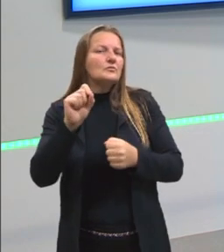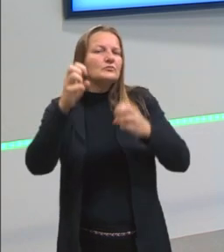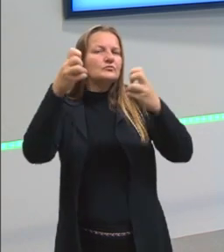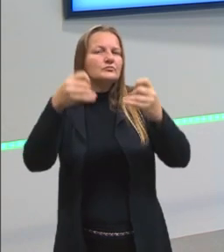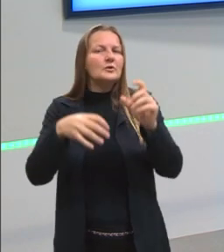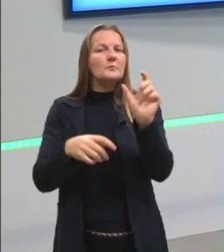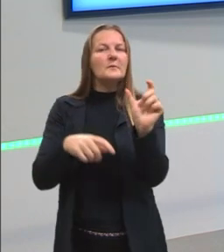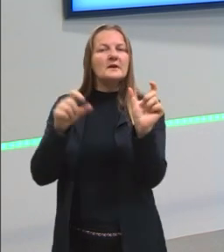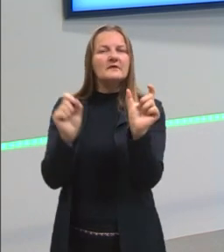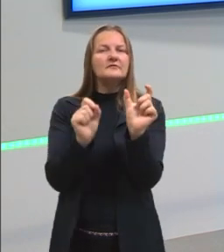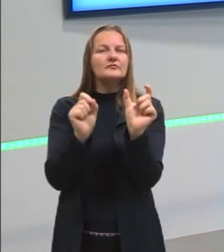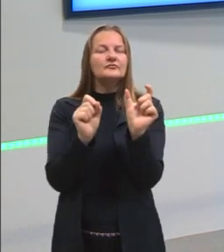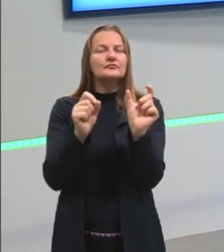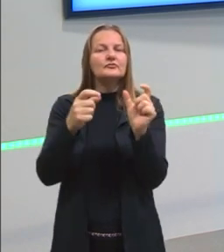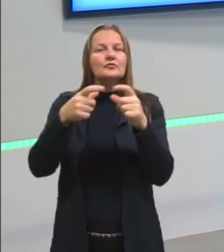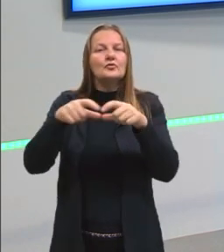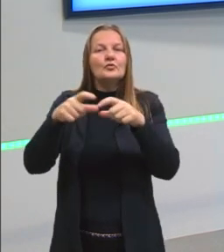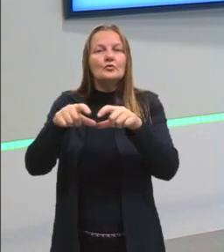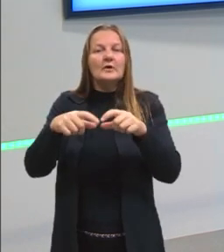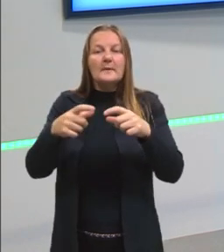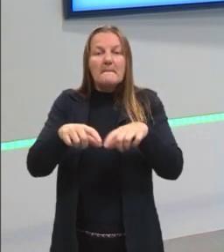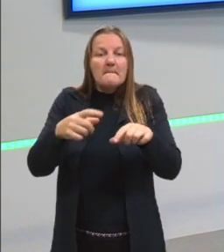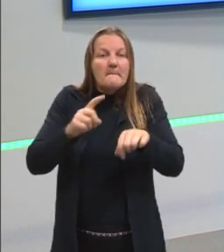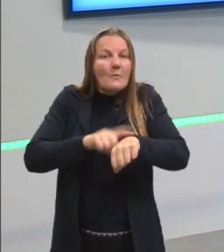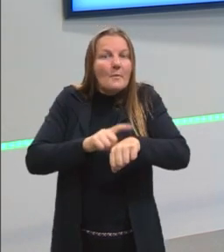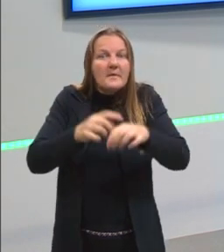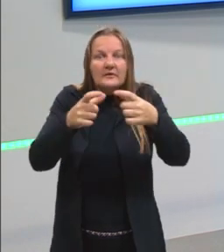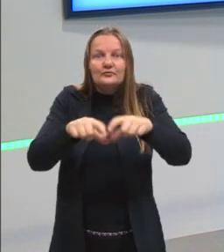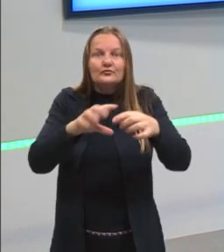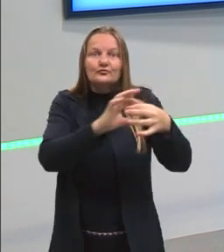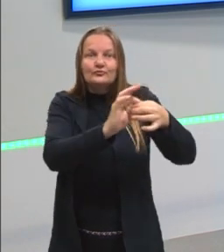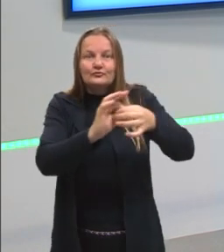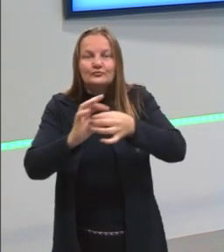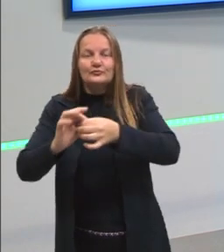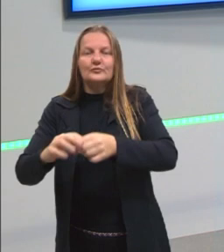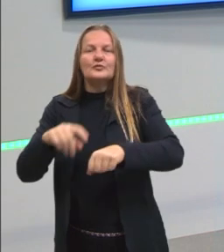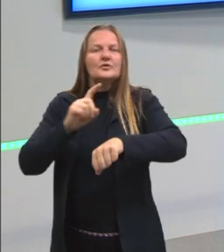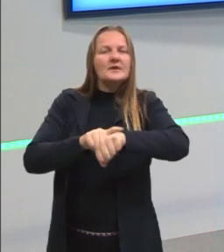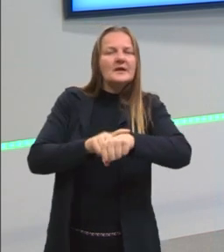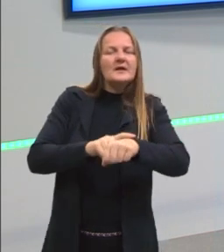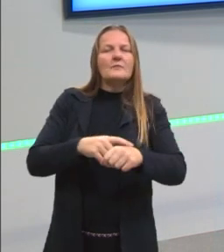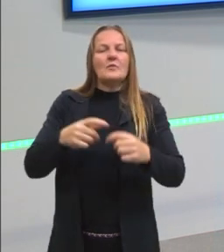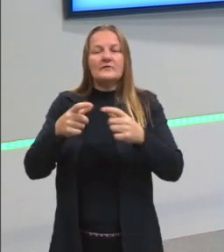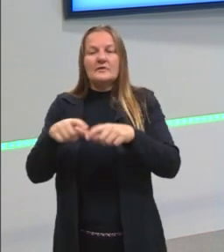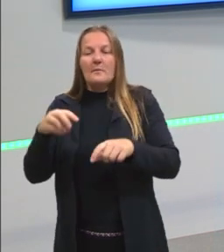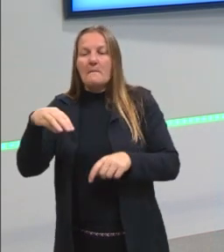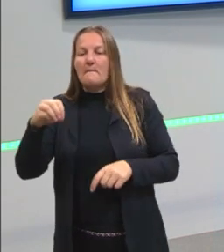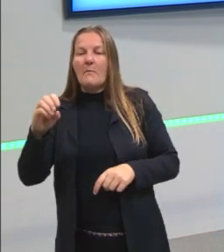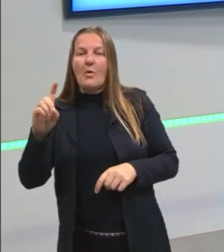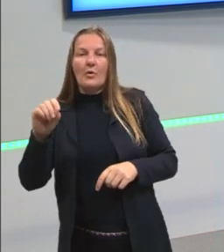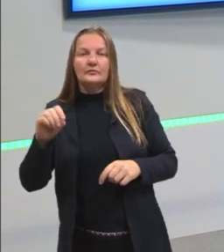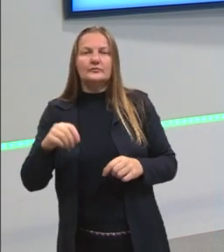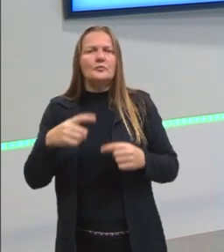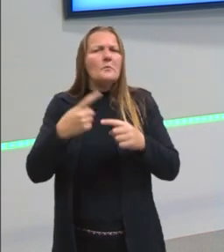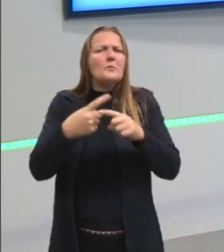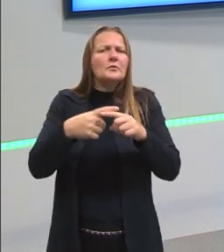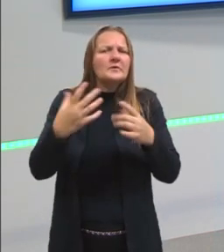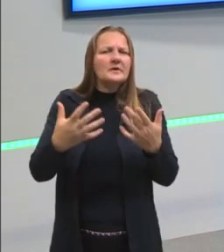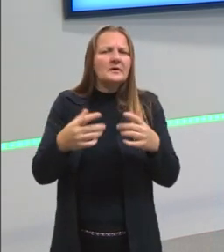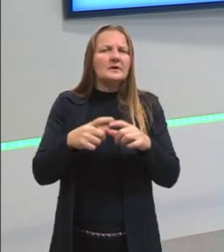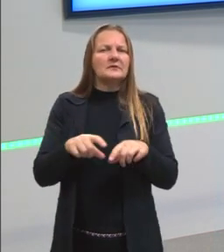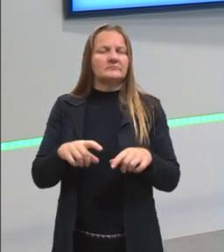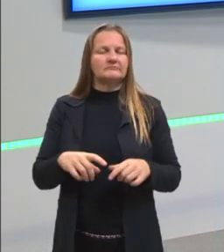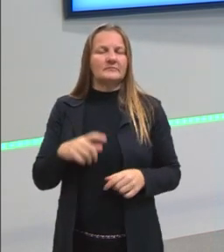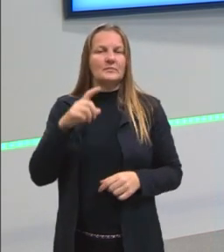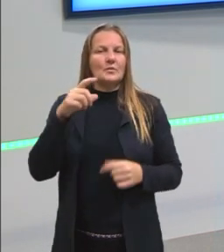serviam para indicar circunstâncias de tempo, de modo, de causa. A gente falou sobre todas